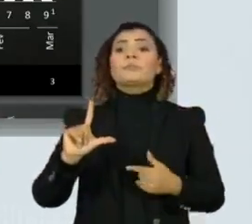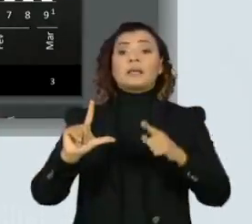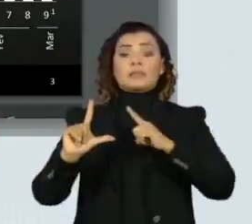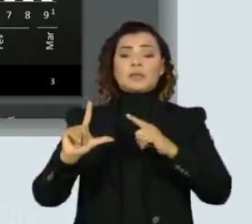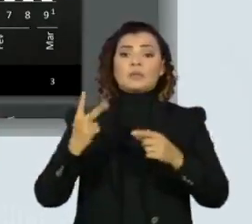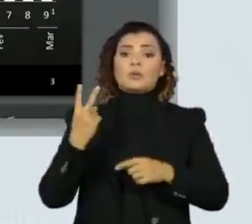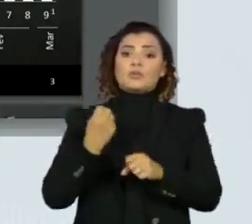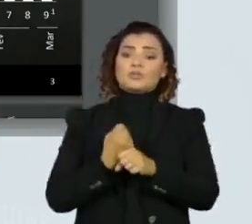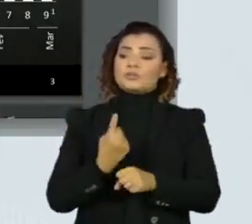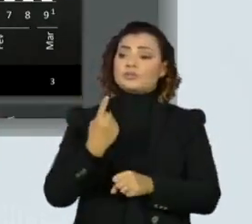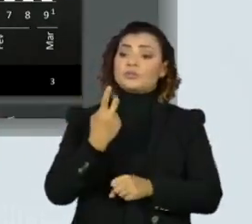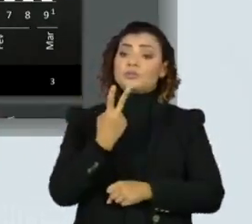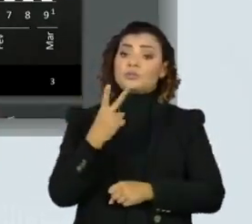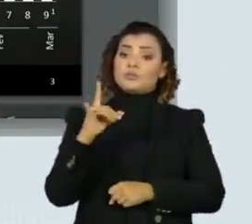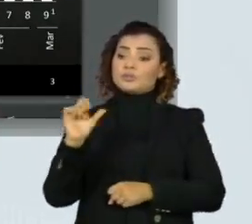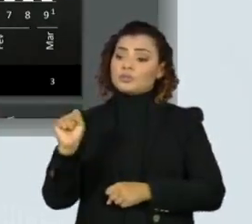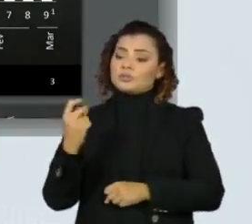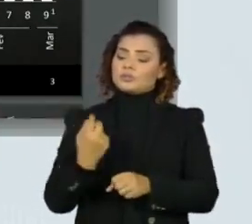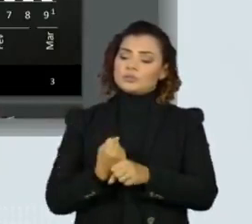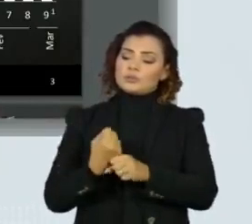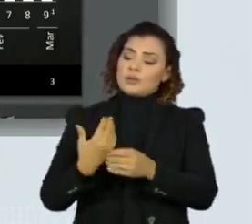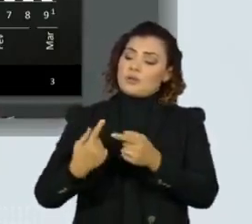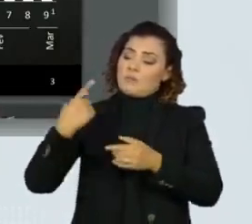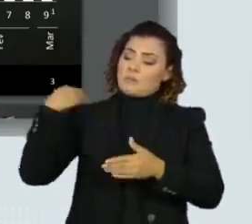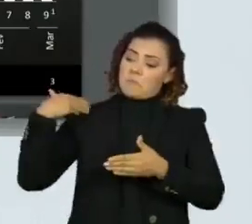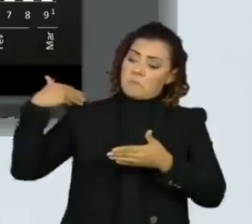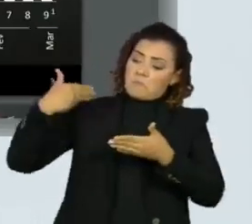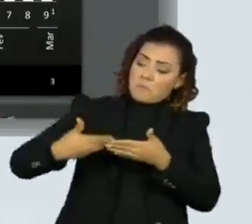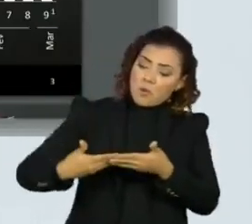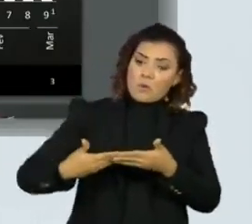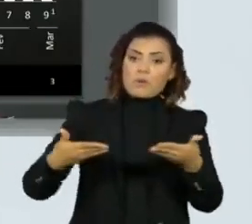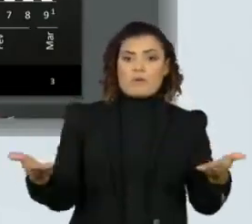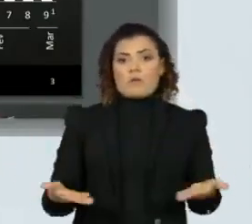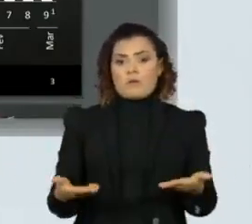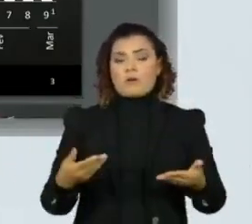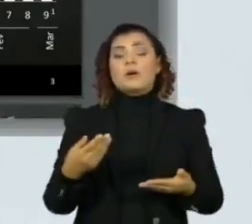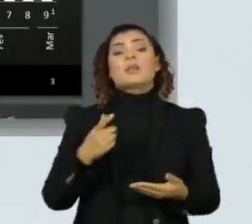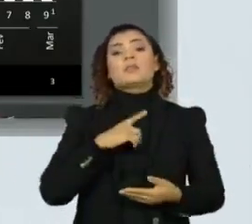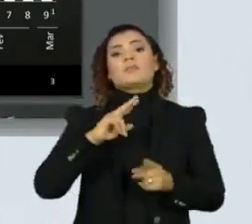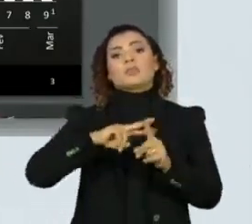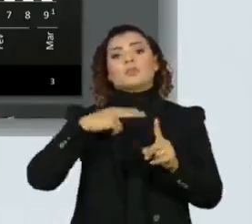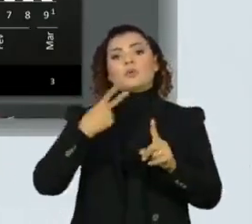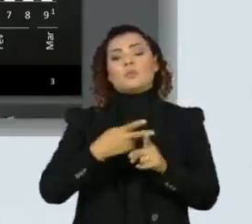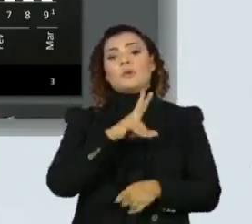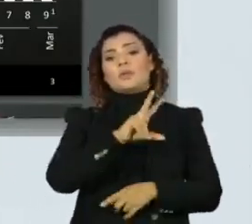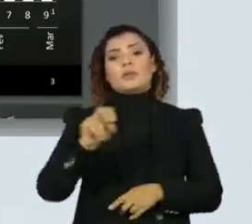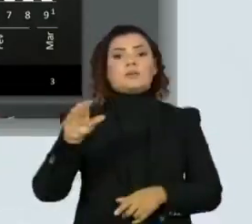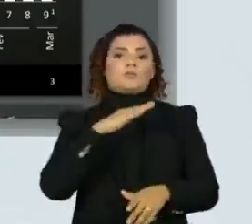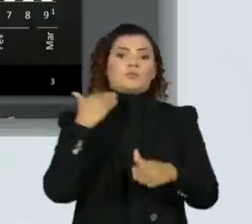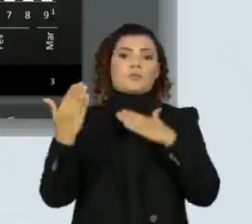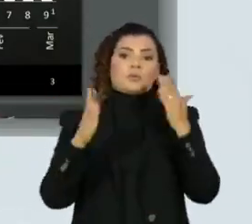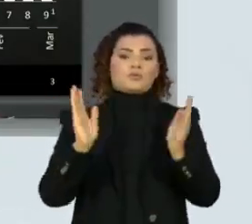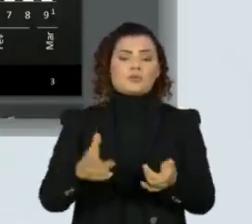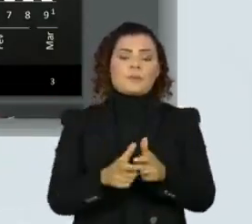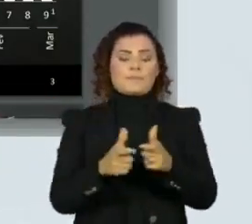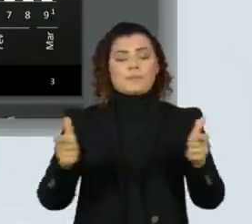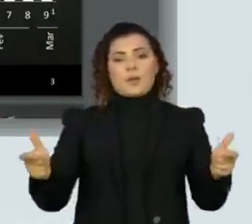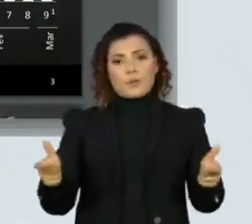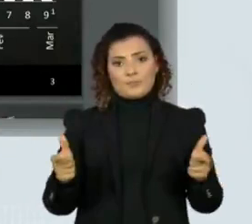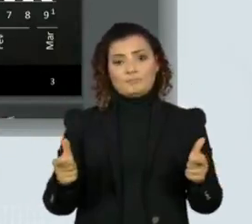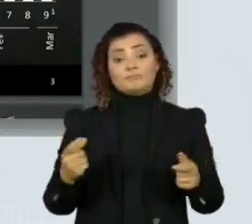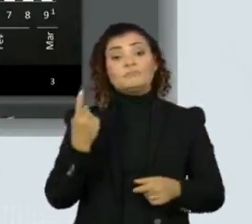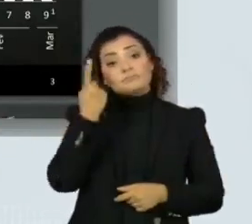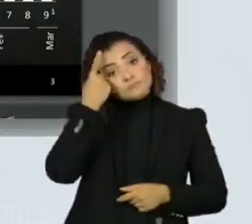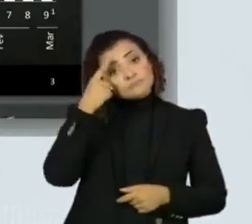número de óbitos em um dia. Quase o dobro, quase 500 mortos em um